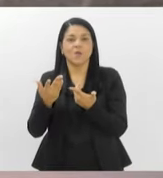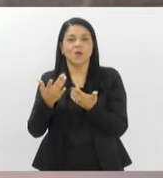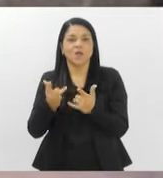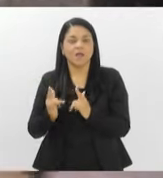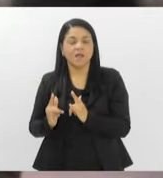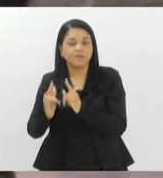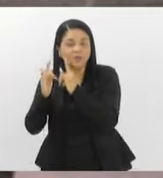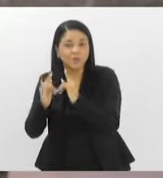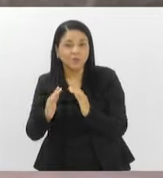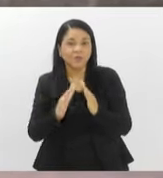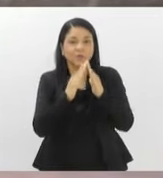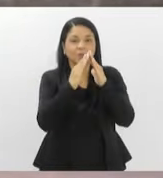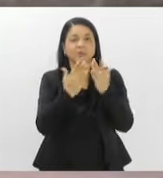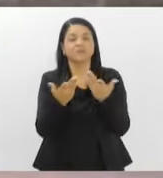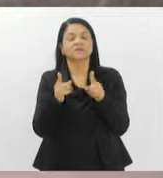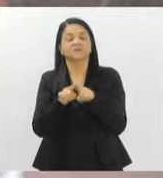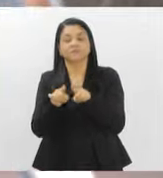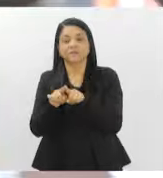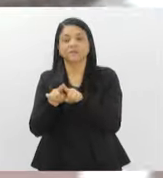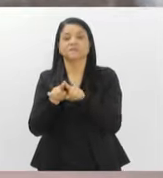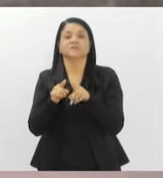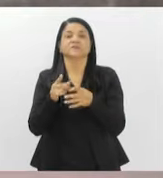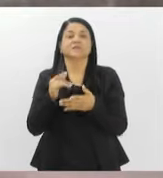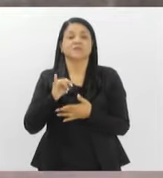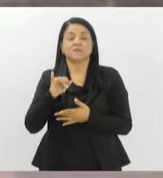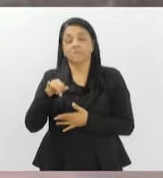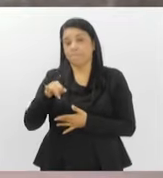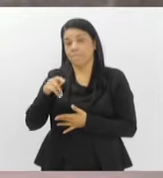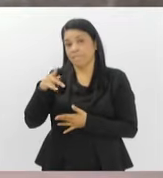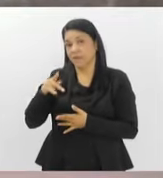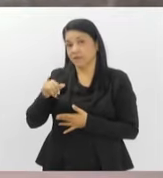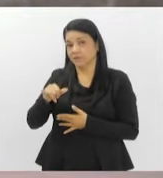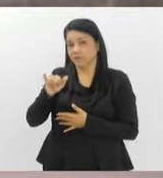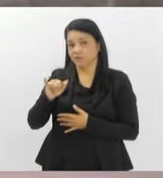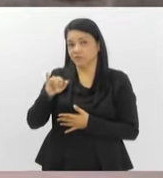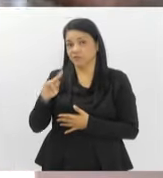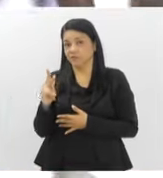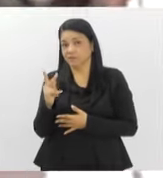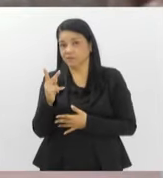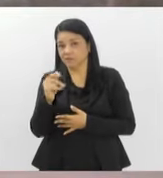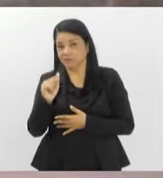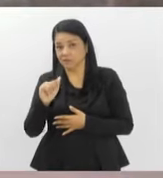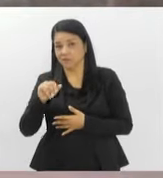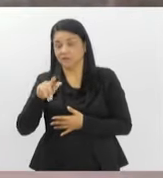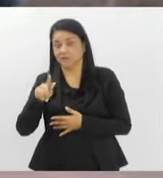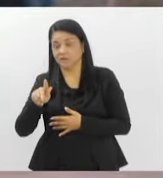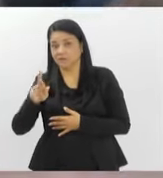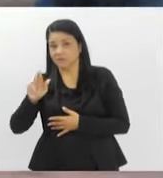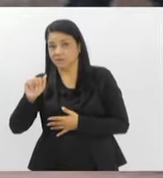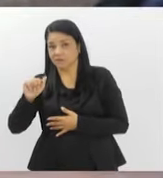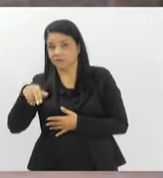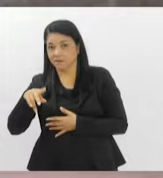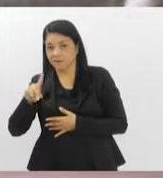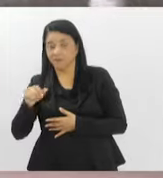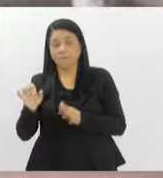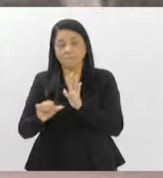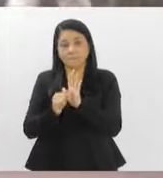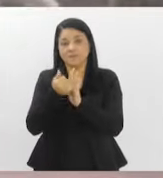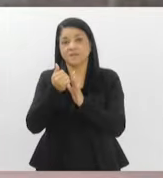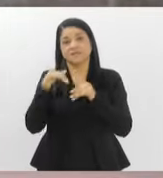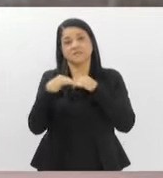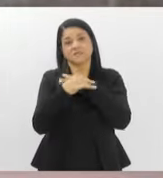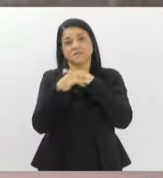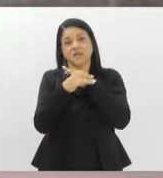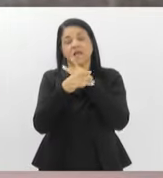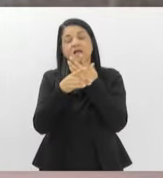cidade de Paraty, Ilha Grande, através dos tempos. Aquela região está entre as primeiras cidades que foram descobertas e trabalhadas. Teve o